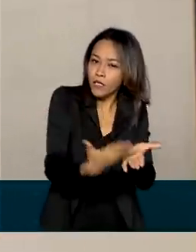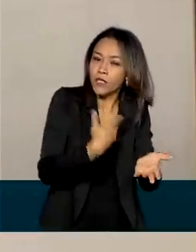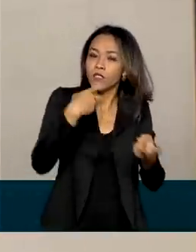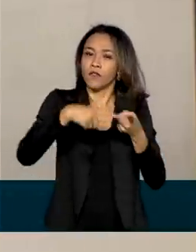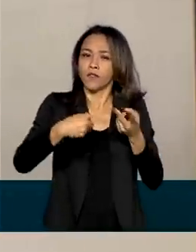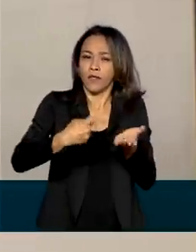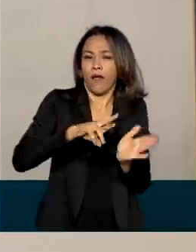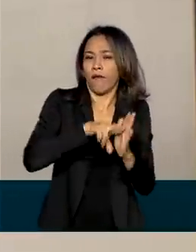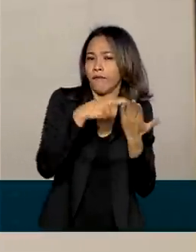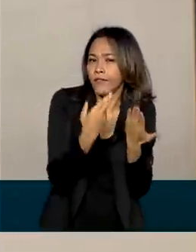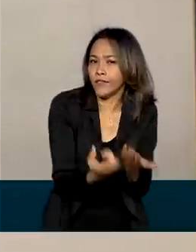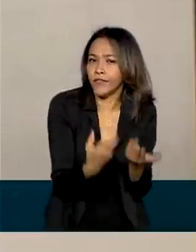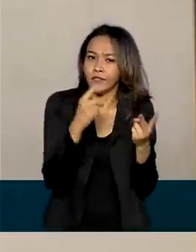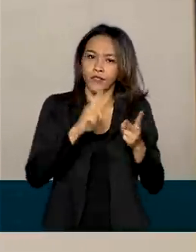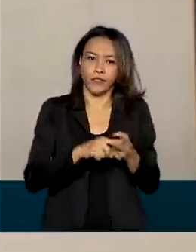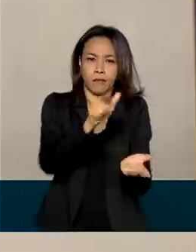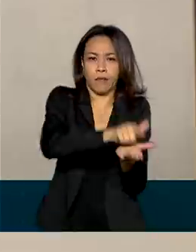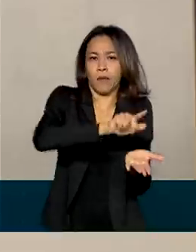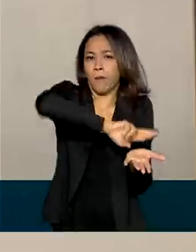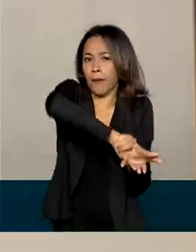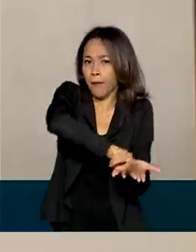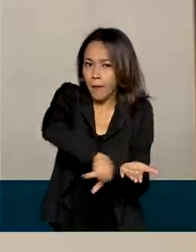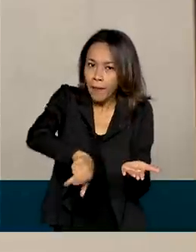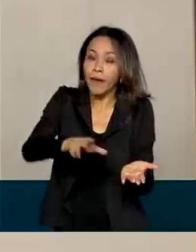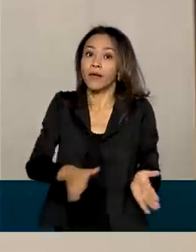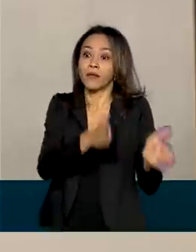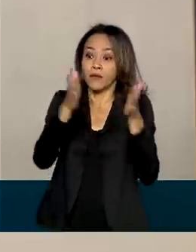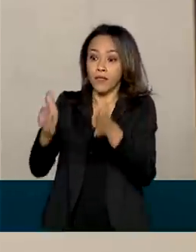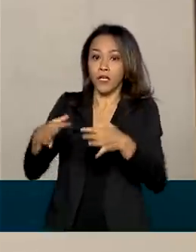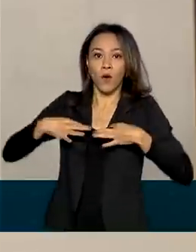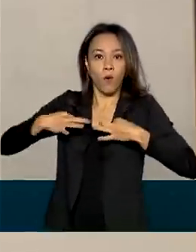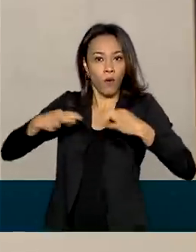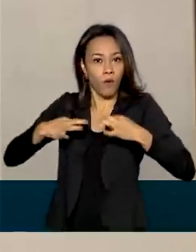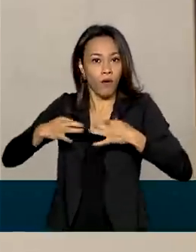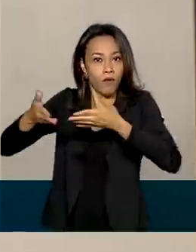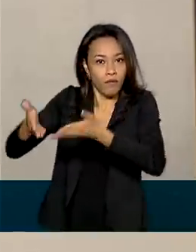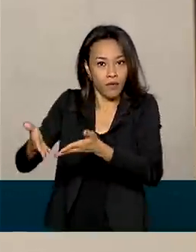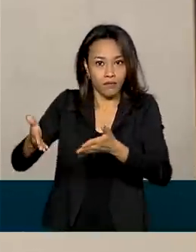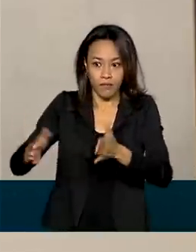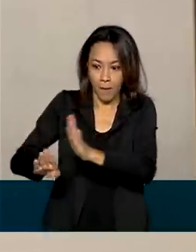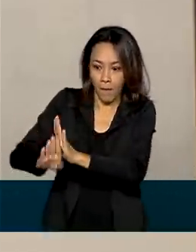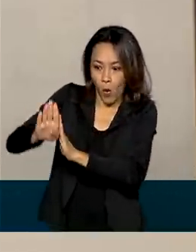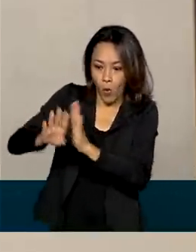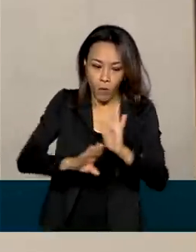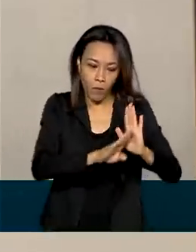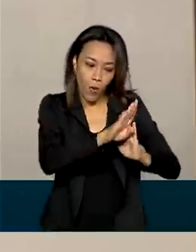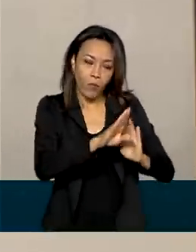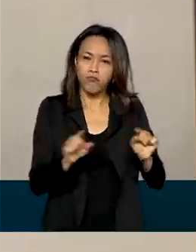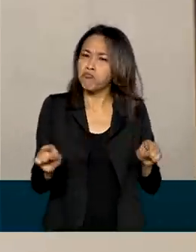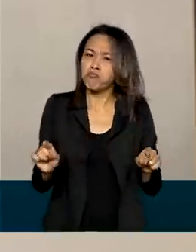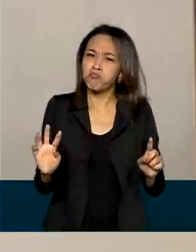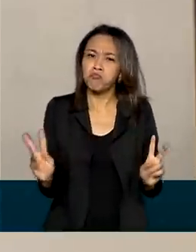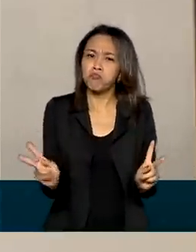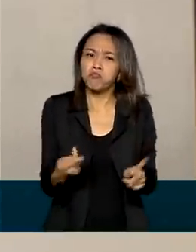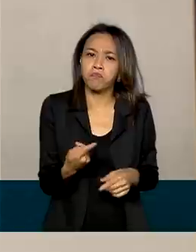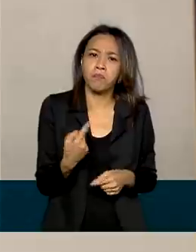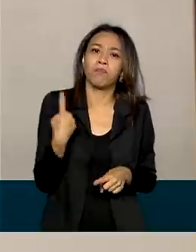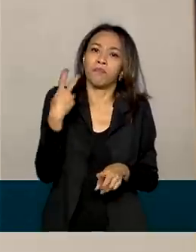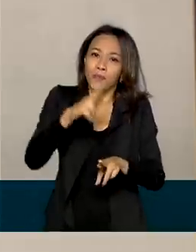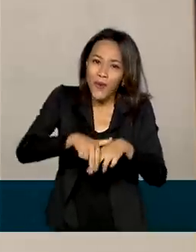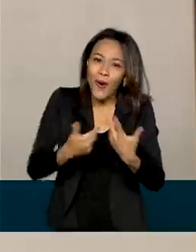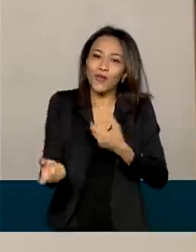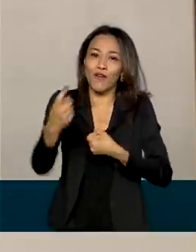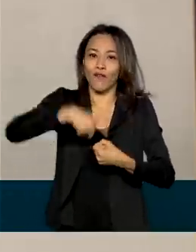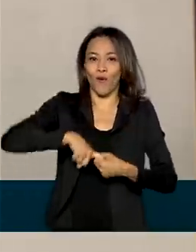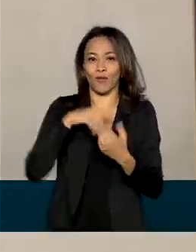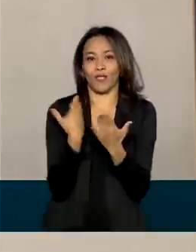livros, revistas, etc., papelaria e vestuário. Ou seja, esse aumento foi causado provavelmente pela volta às aulas,